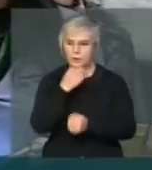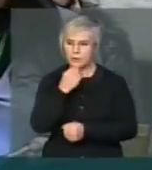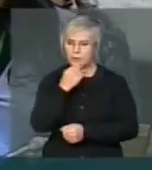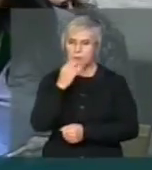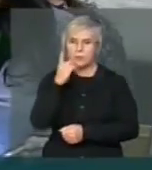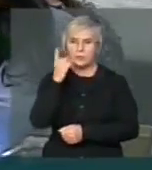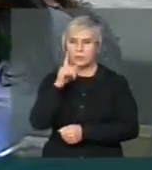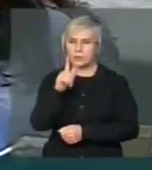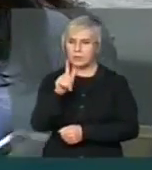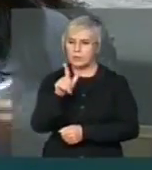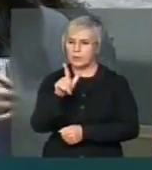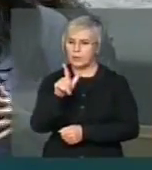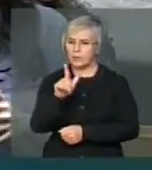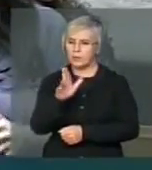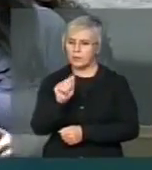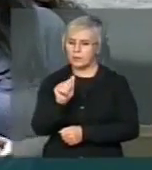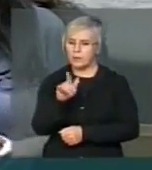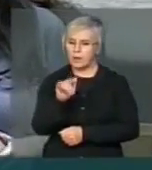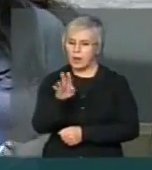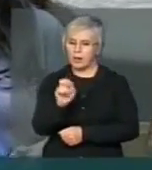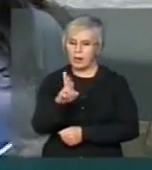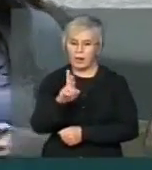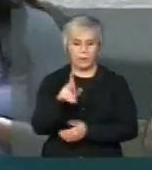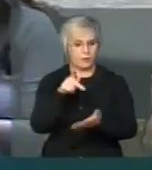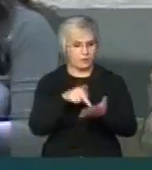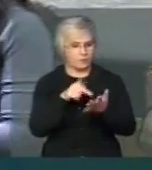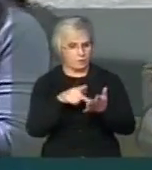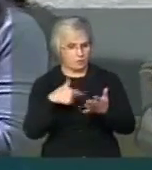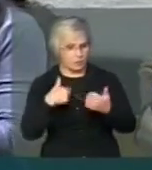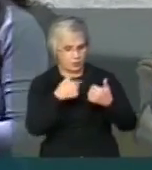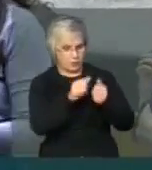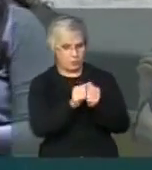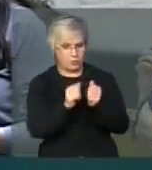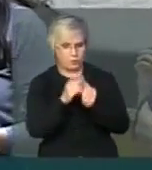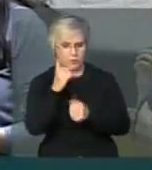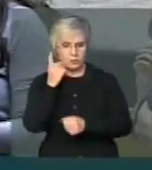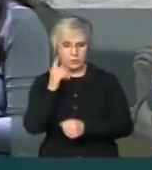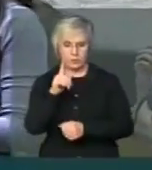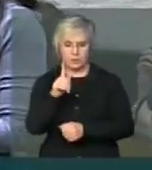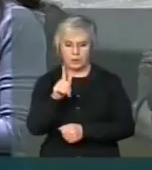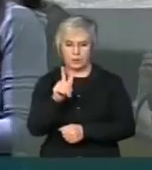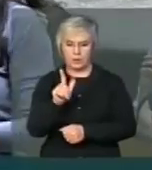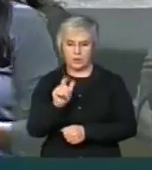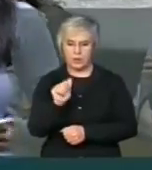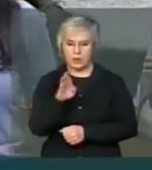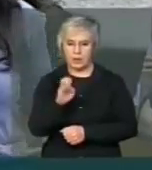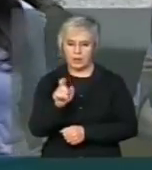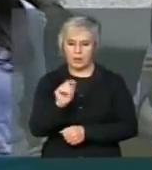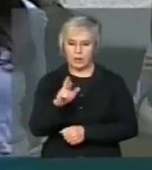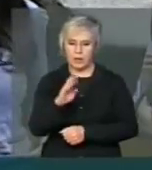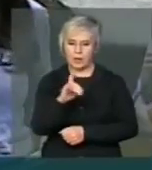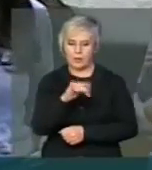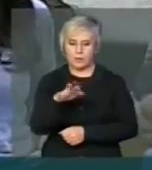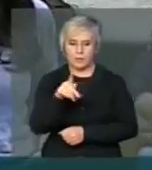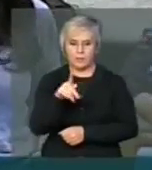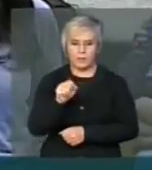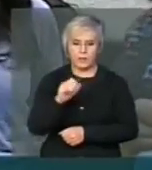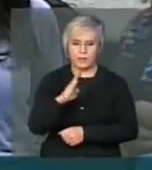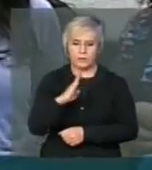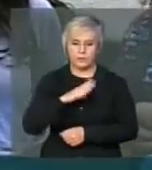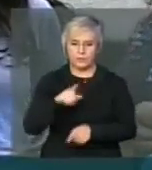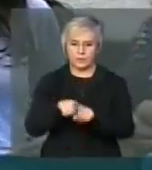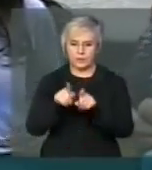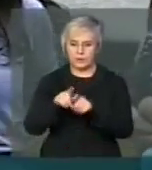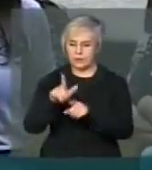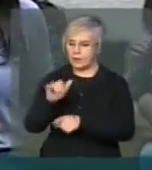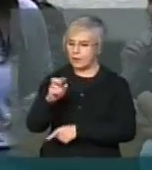nossa conversa. Paula. Isso mesmo, Carlos, na verdade eu estou aqui ao lado do deputado Glauber Braga, do PSB, e da deputada Luciana Santos,